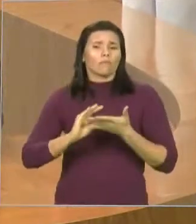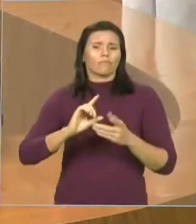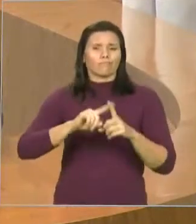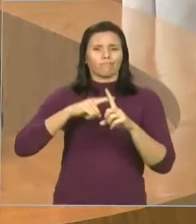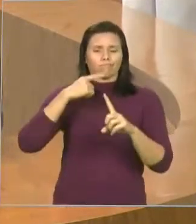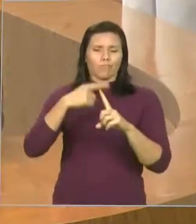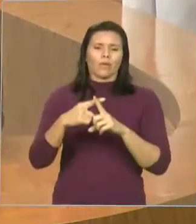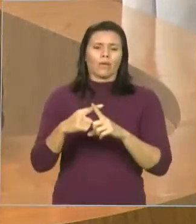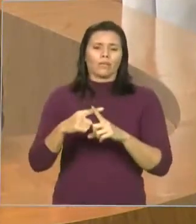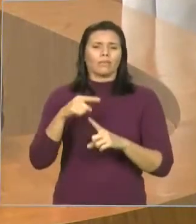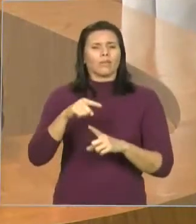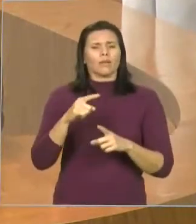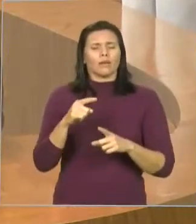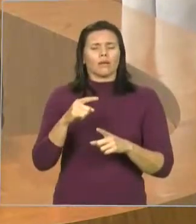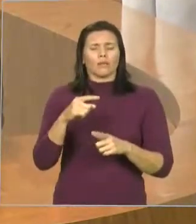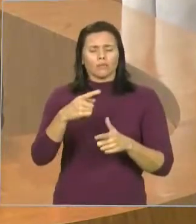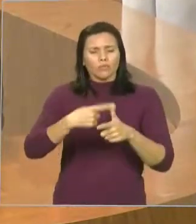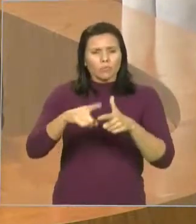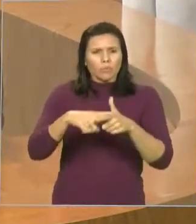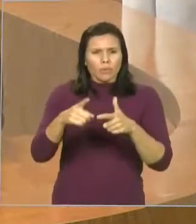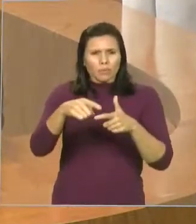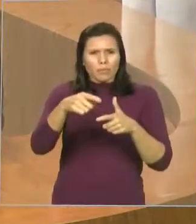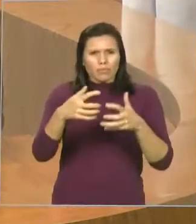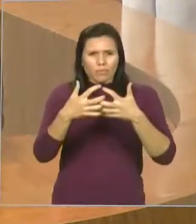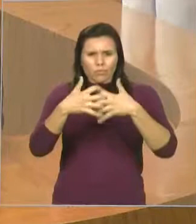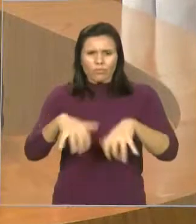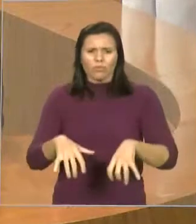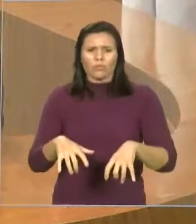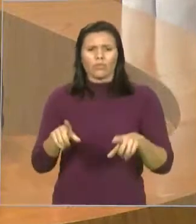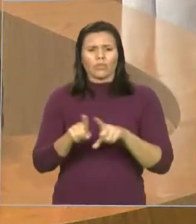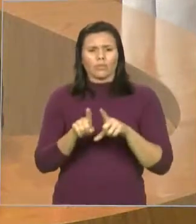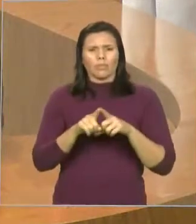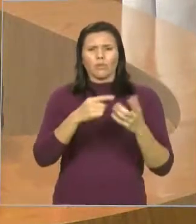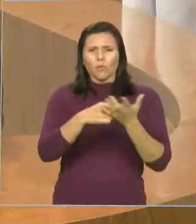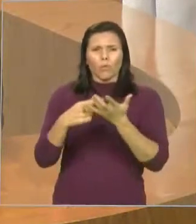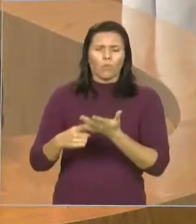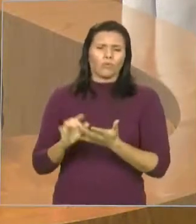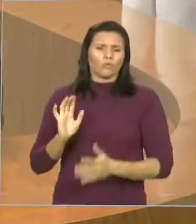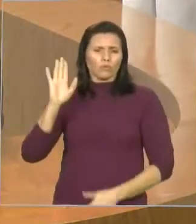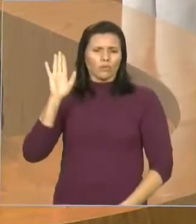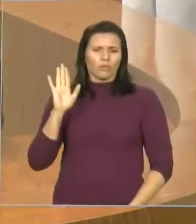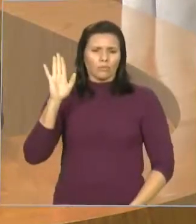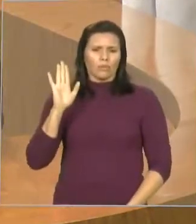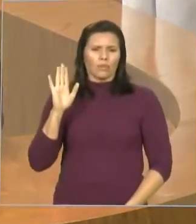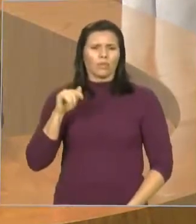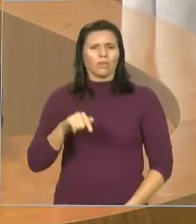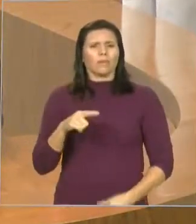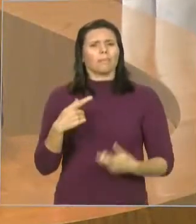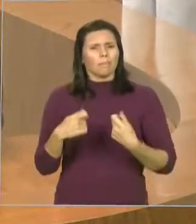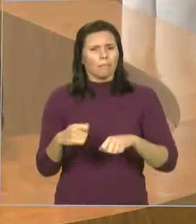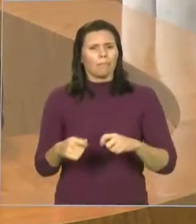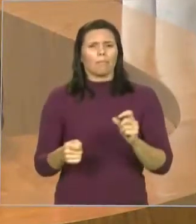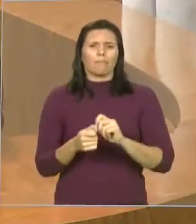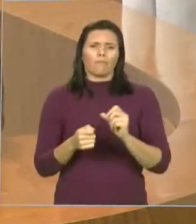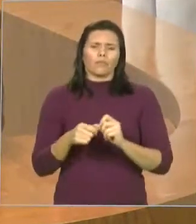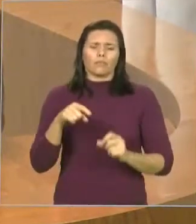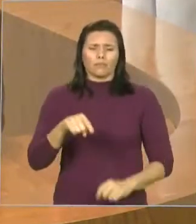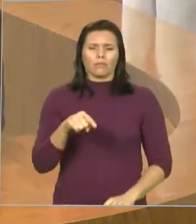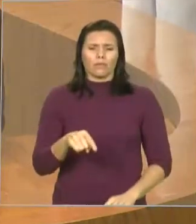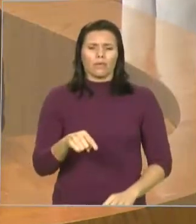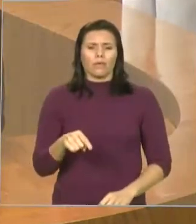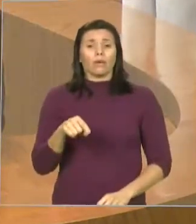e muitos compromissos de campanha que ainda estão pendentes. O povo de moção pode acreditar que essa